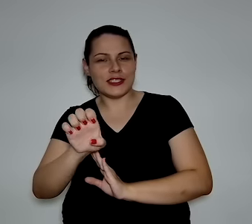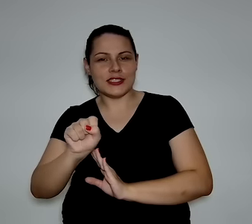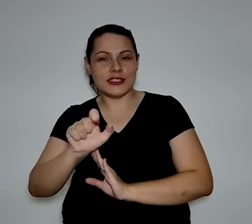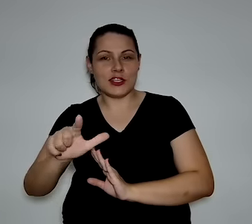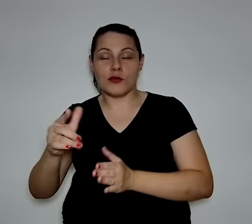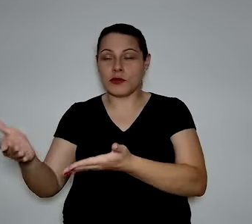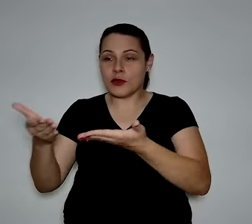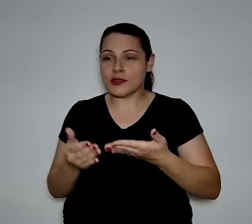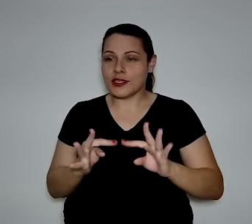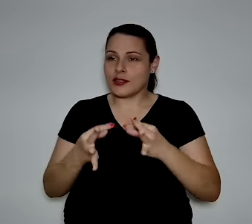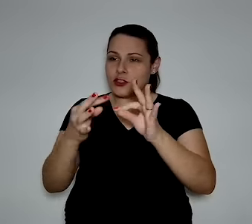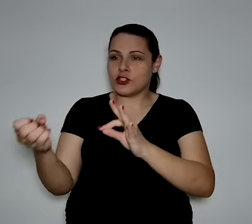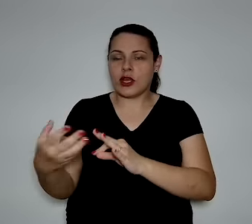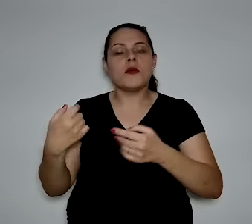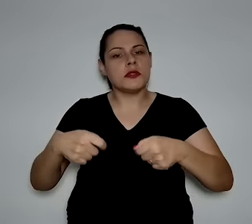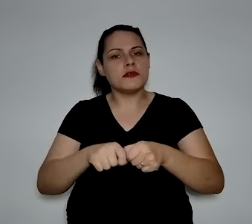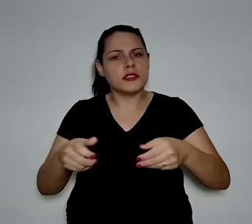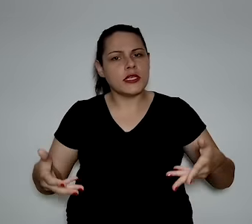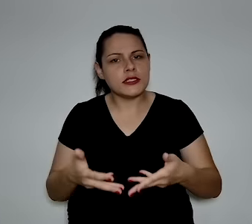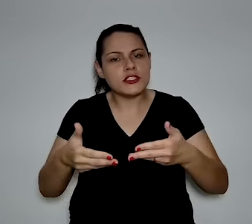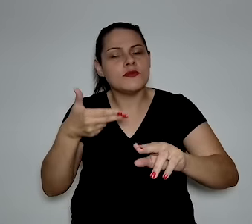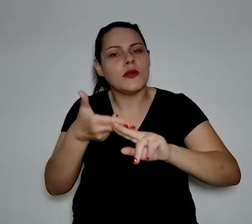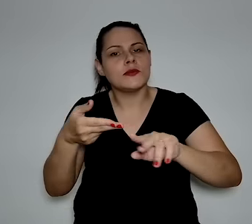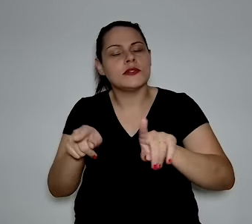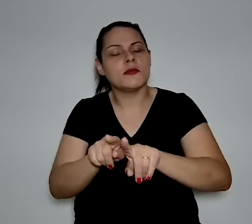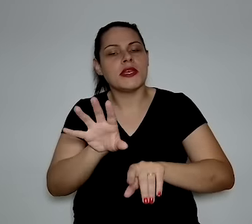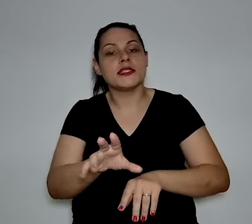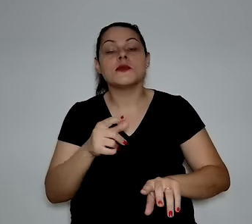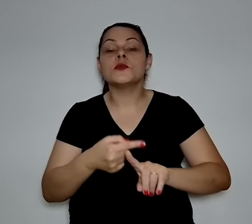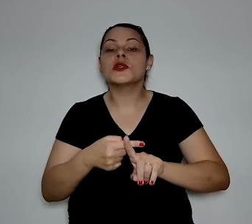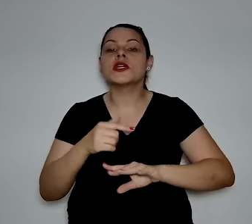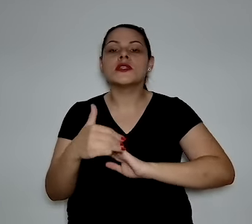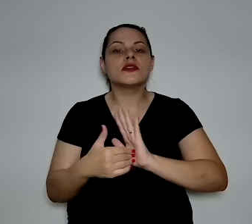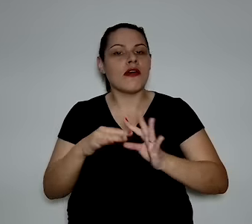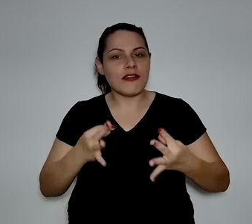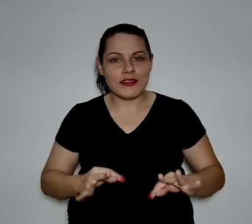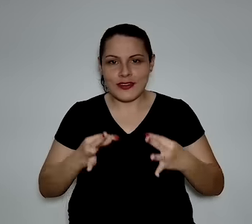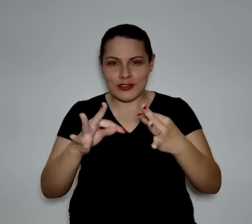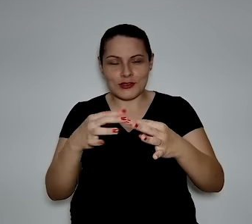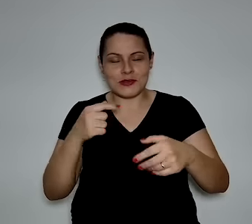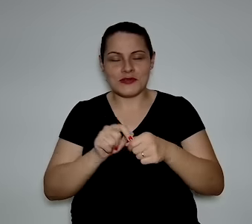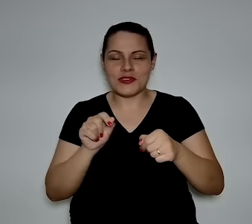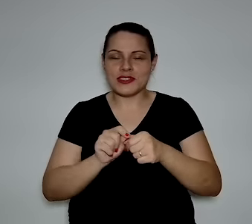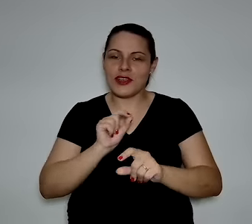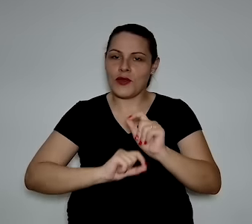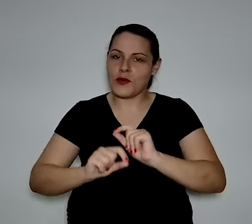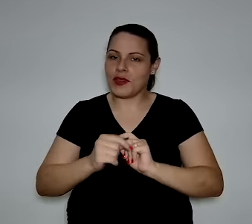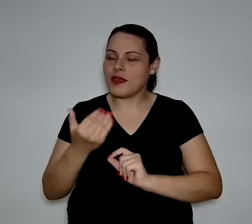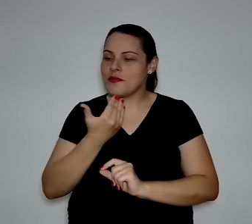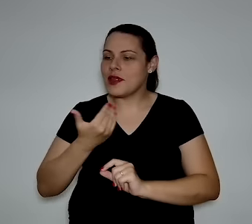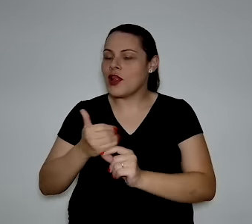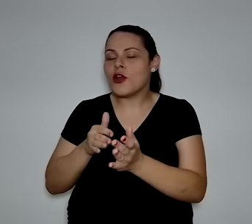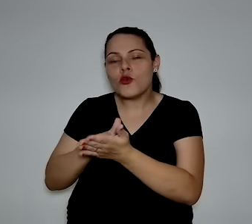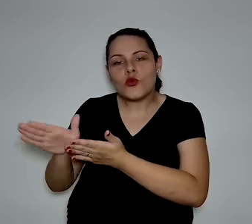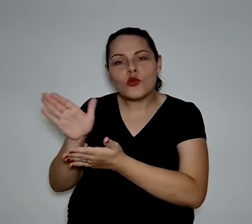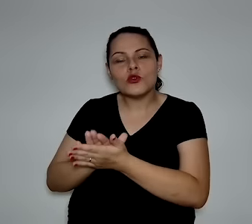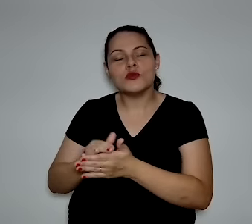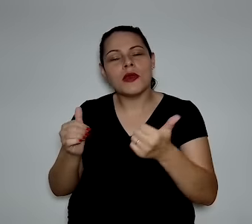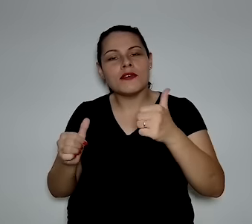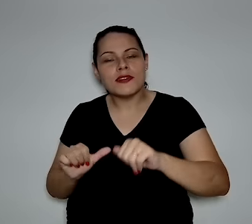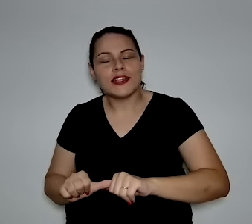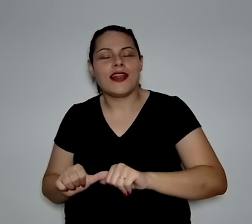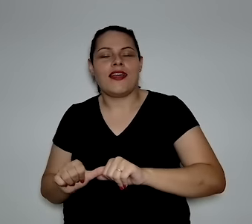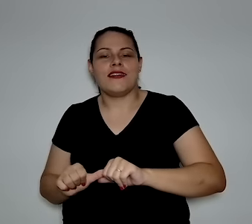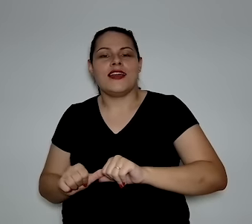Quando você traz uma tecnologia nova, ela tem que ser incentivada, porque essa tecnologia, ela precisa ser afundada, os custos precisam ser